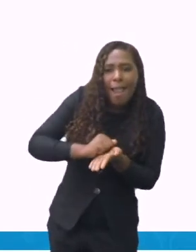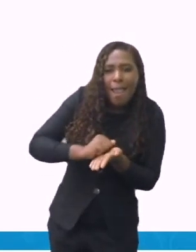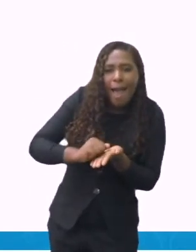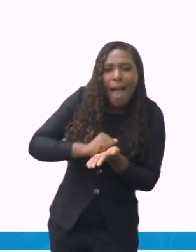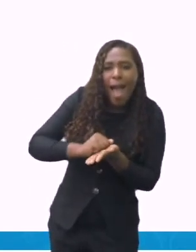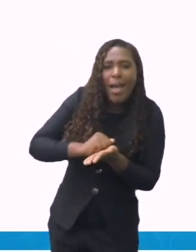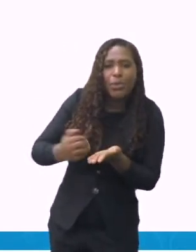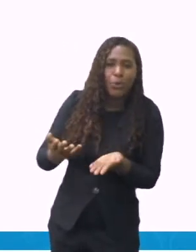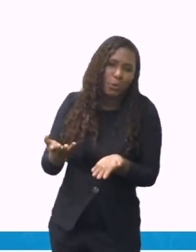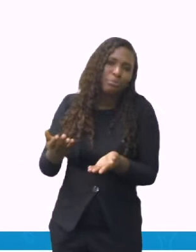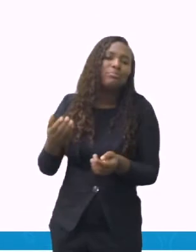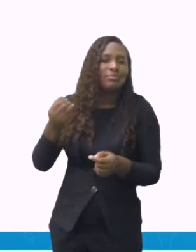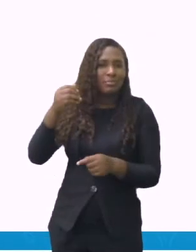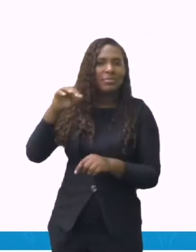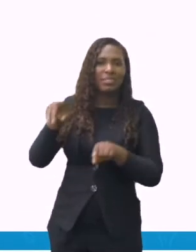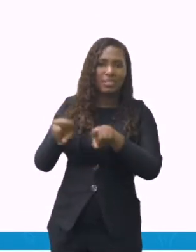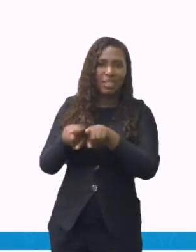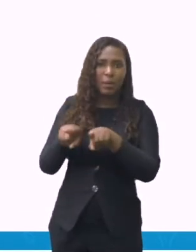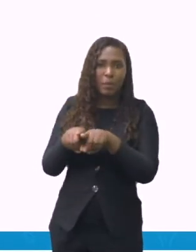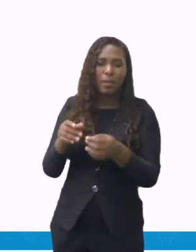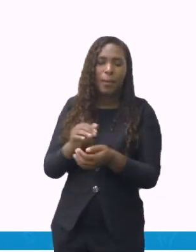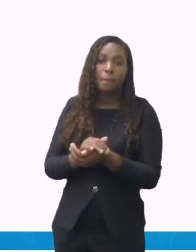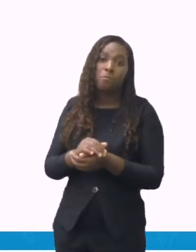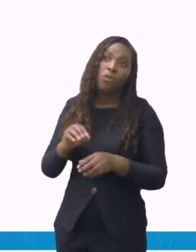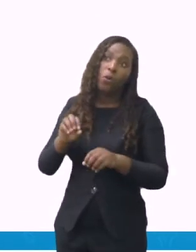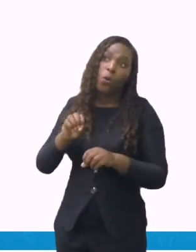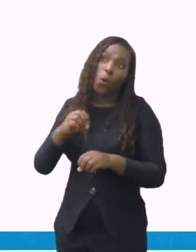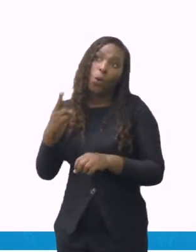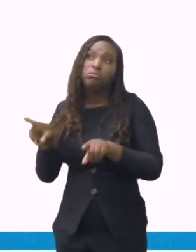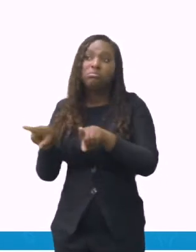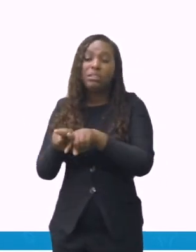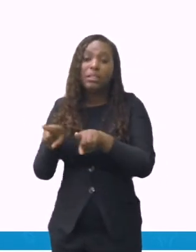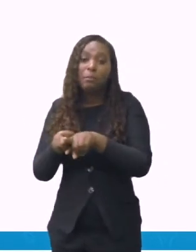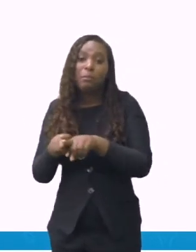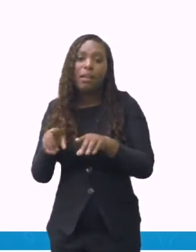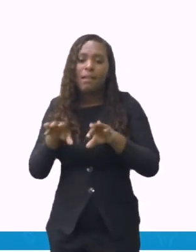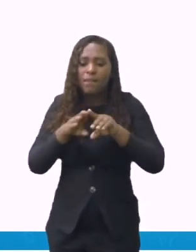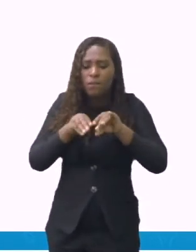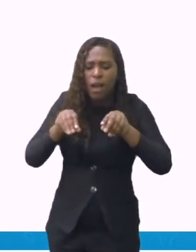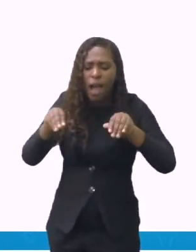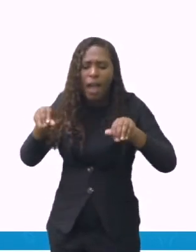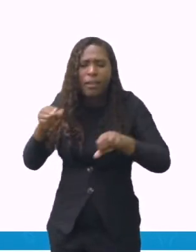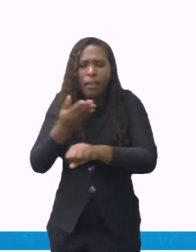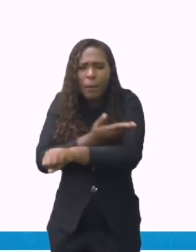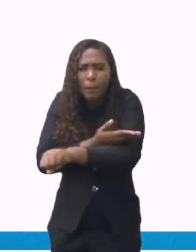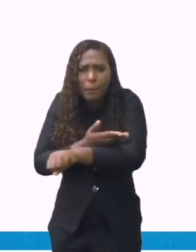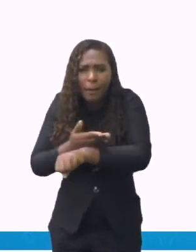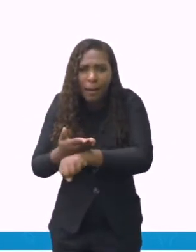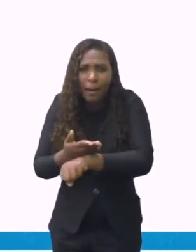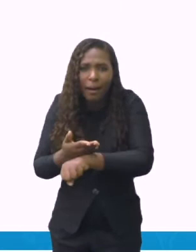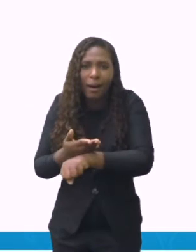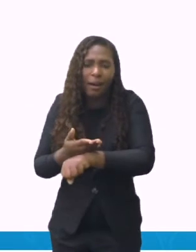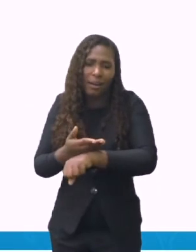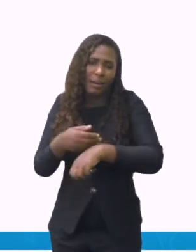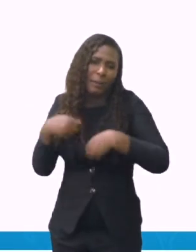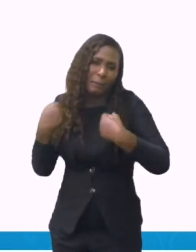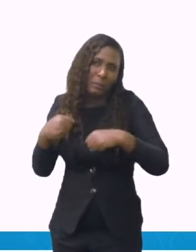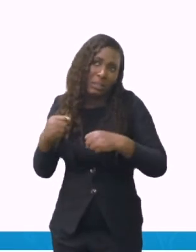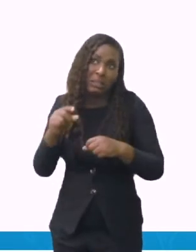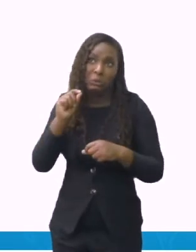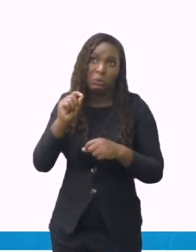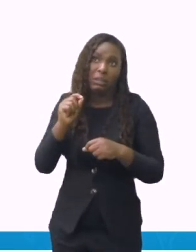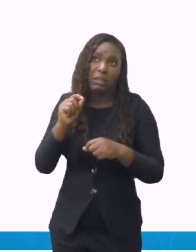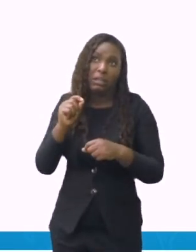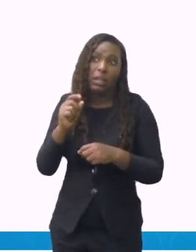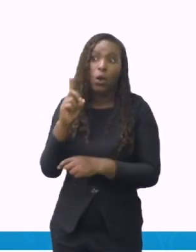mesmo quilogramas. Quilo, né? Eu preciso de um quilo de trigo. Então, geralmente, as embalagens dos